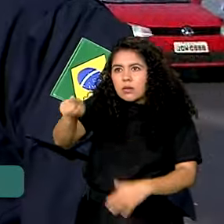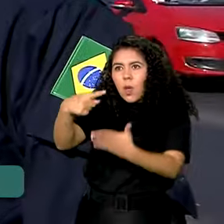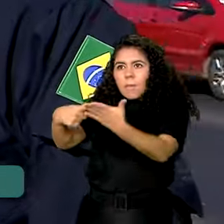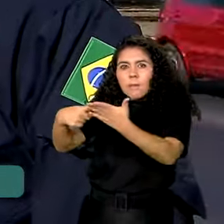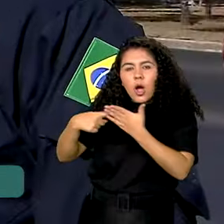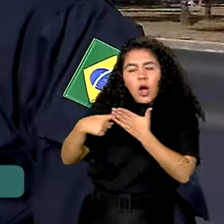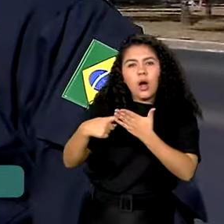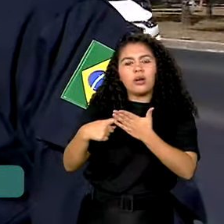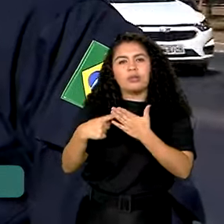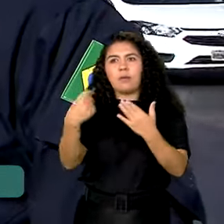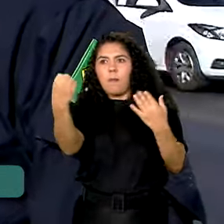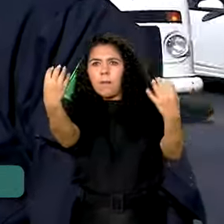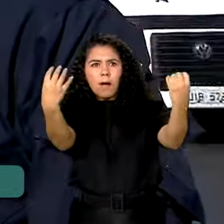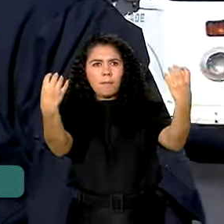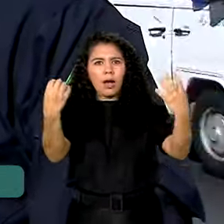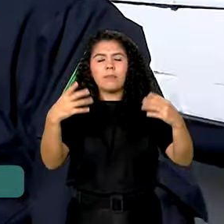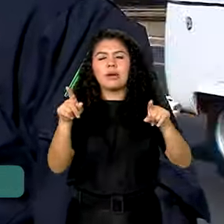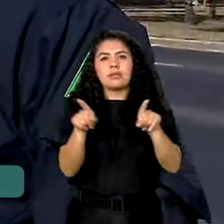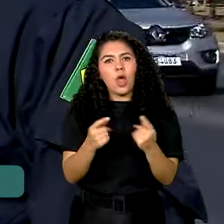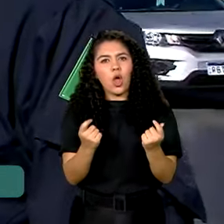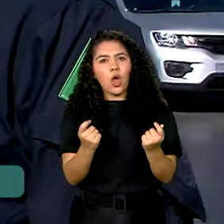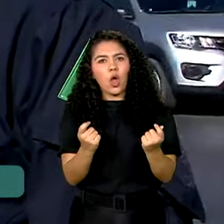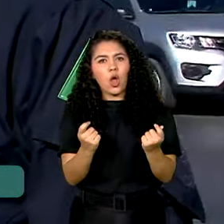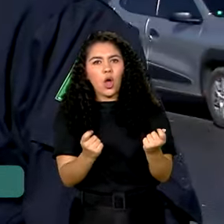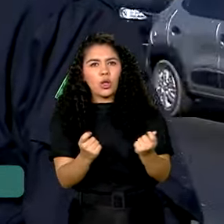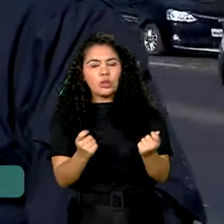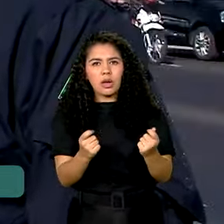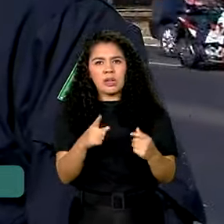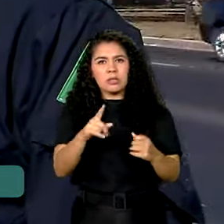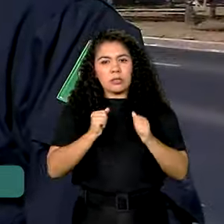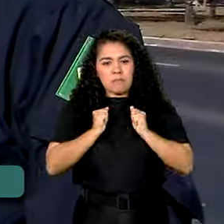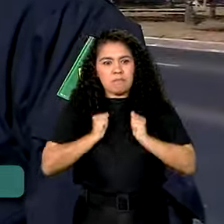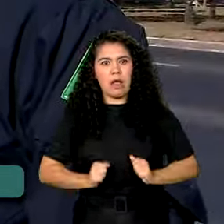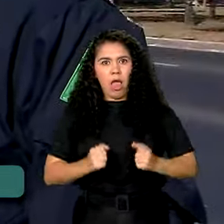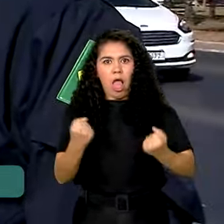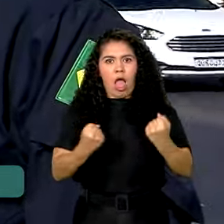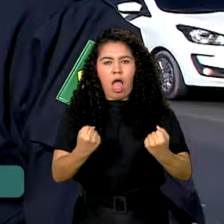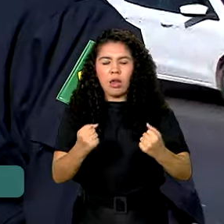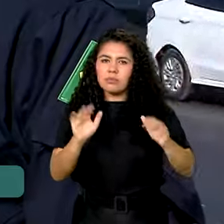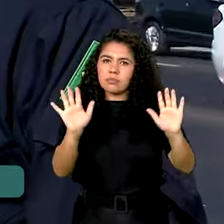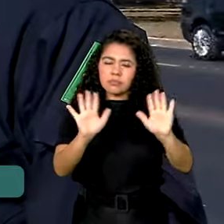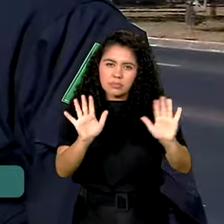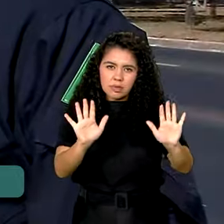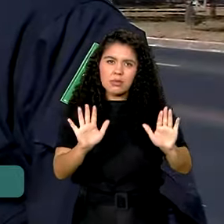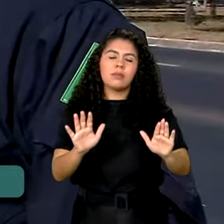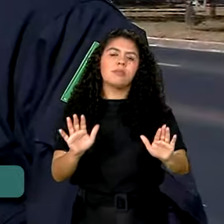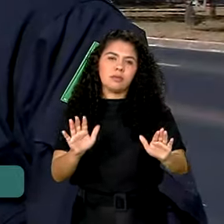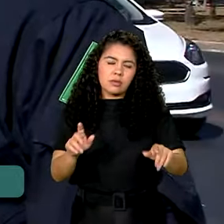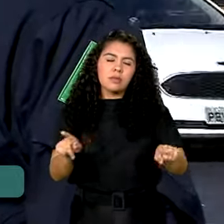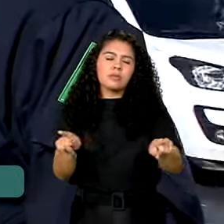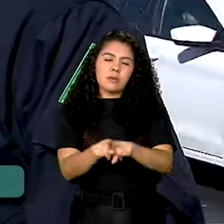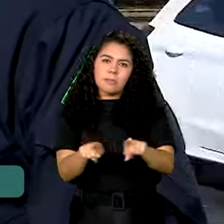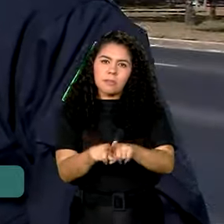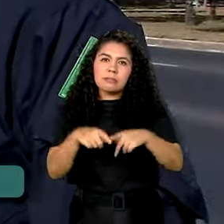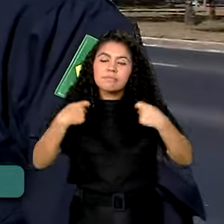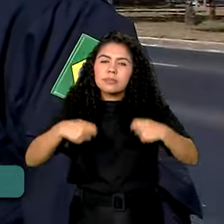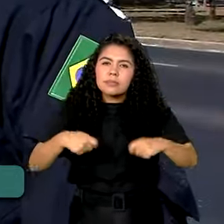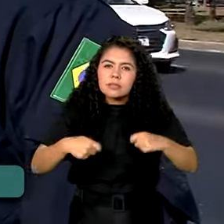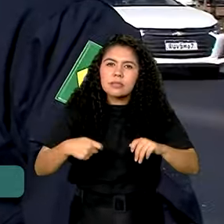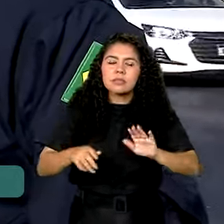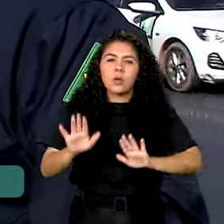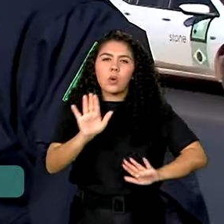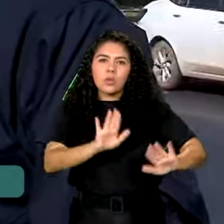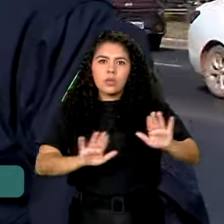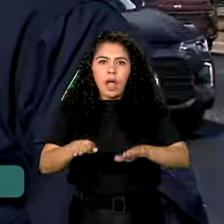andar em velocidade controlada, fazer uma viagem pressa de chegar. E também ter muito cuidado com